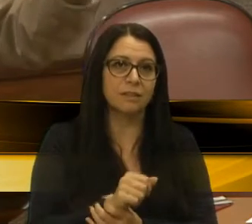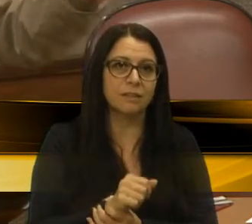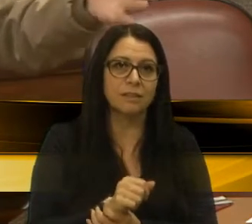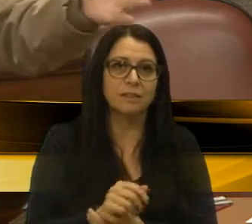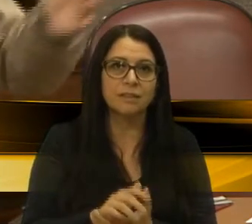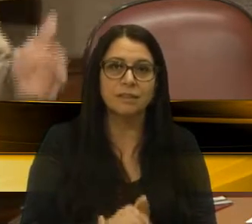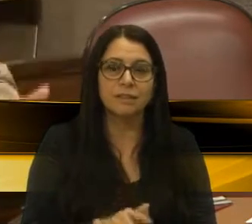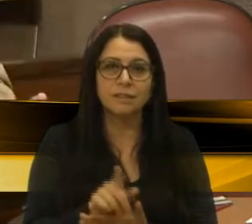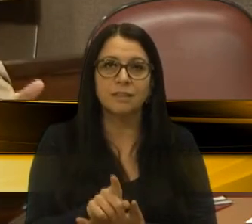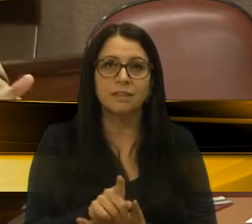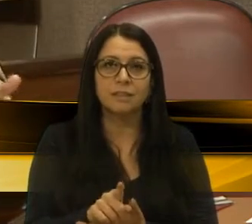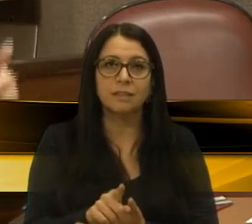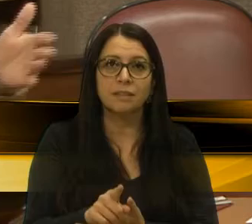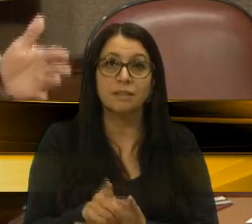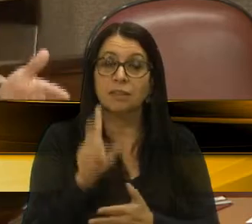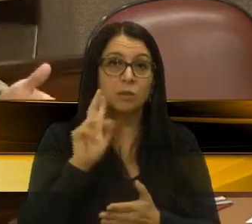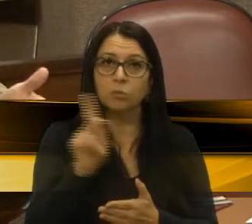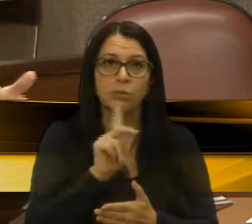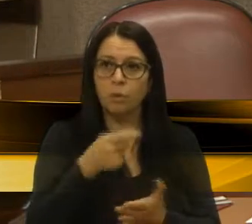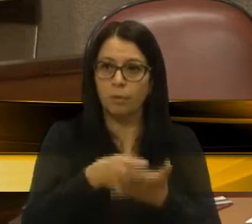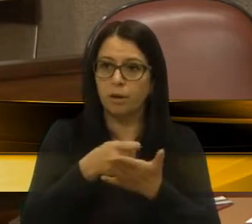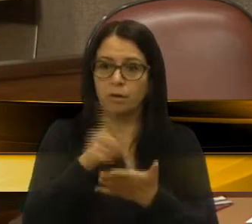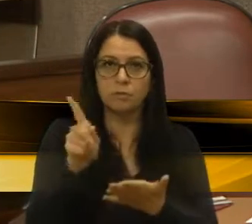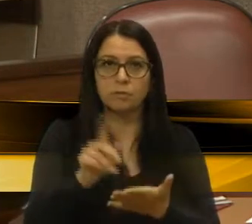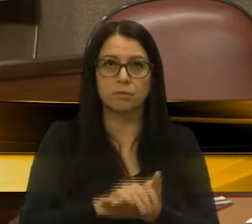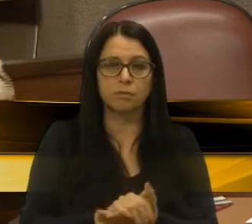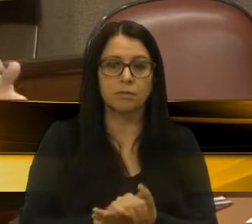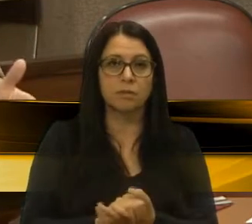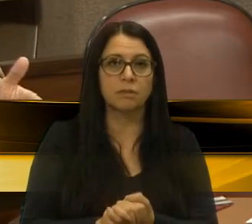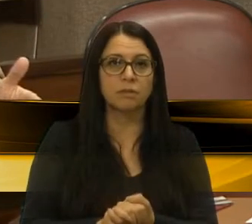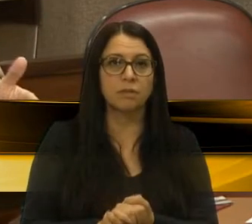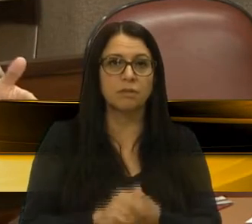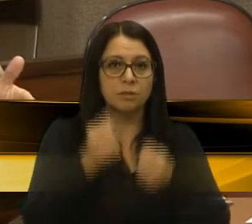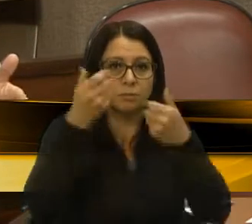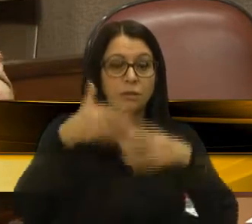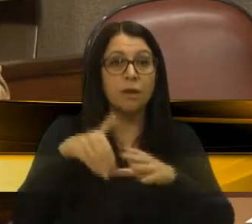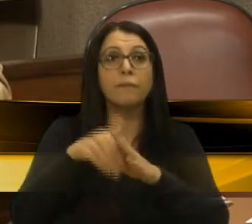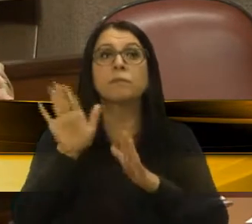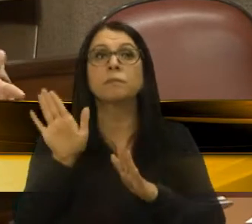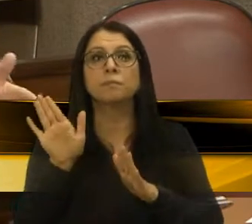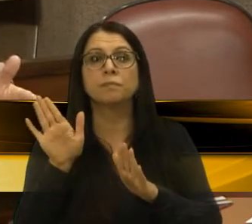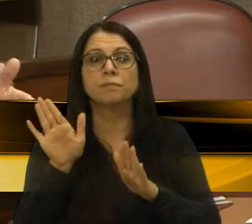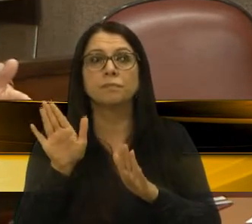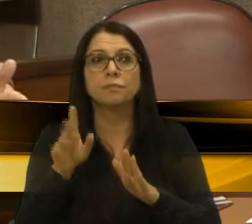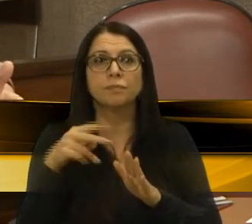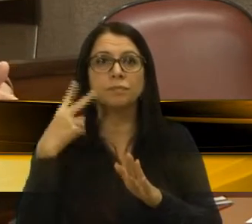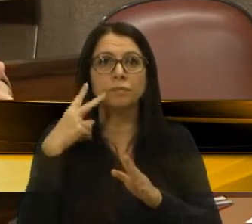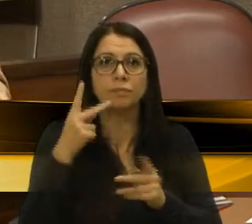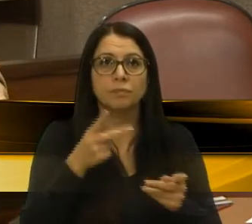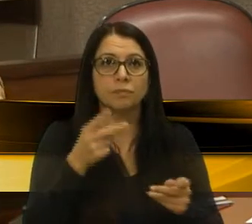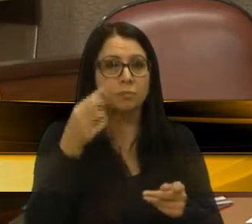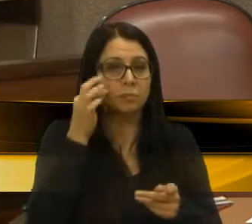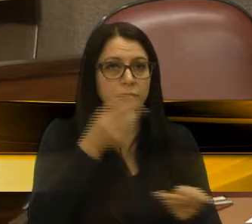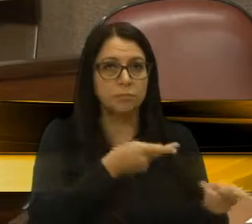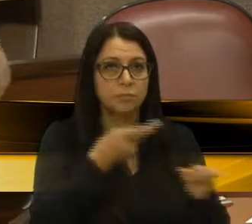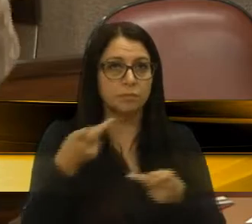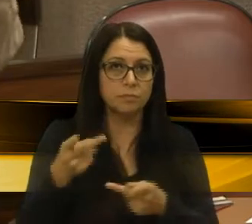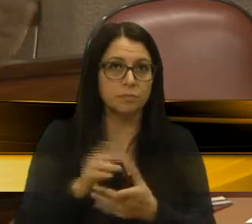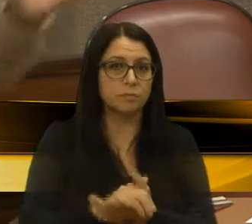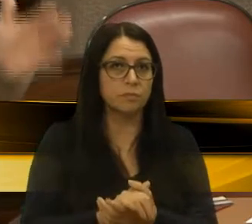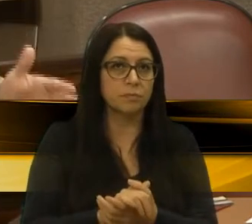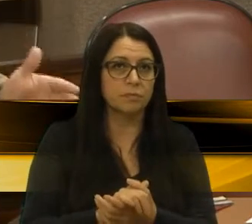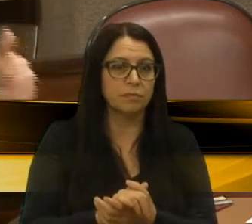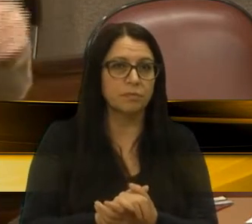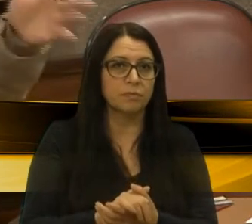presente, o senhor se faça presente. Ninguém está obrigando o senhor, eu só estou dizendo que Câmara de Vereadores esteja presente nessa visita. Agora, o senhor